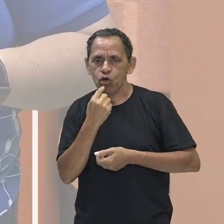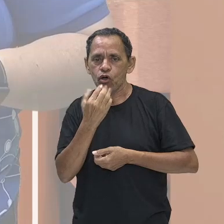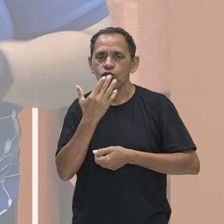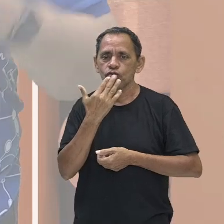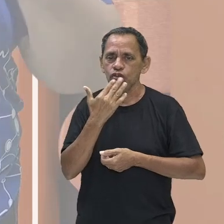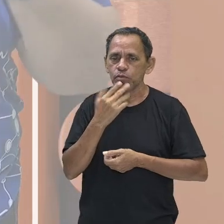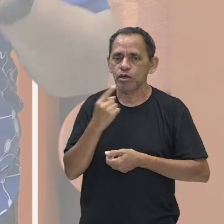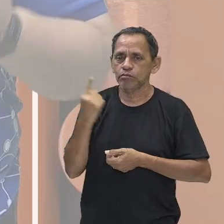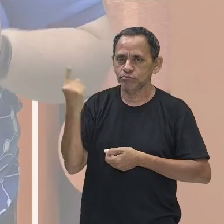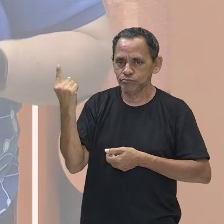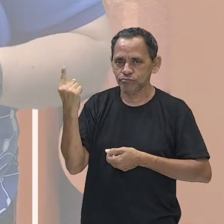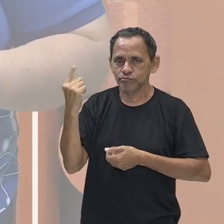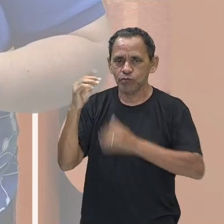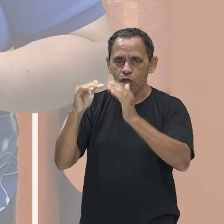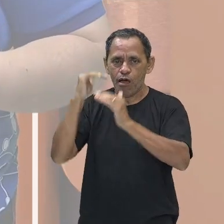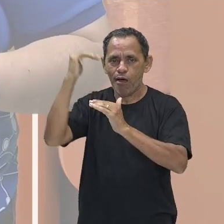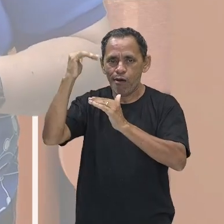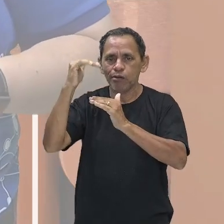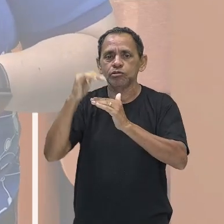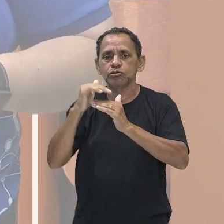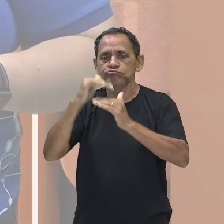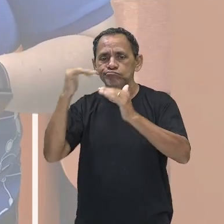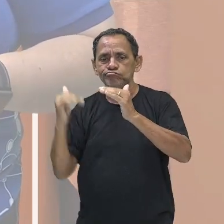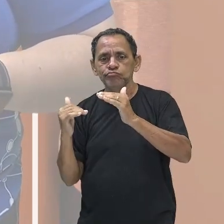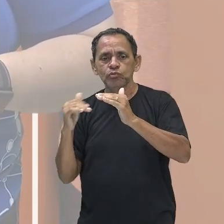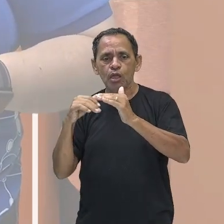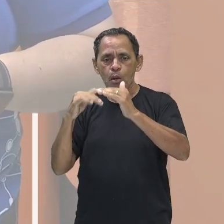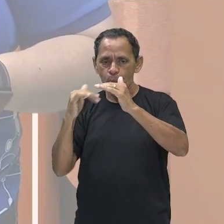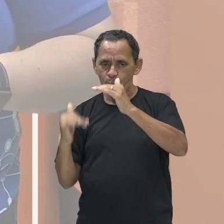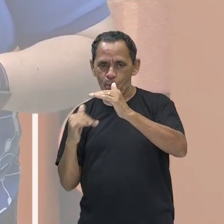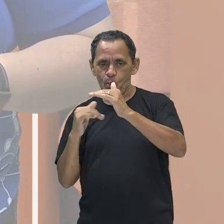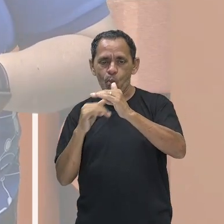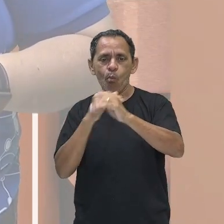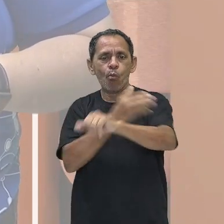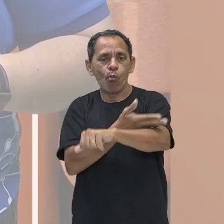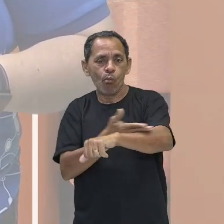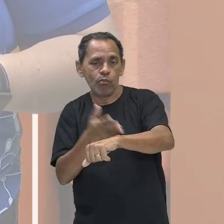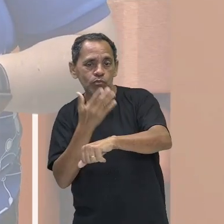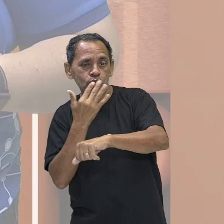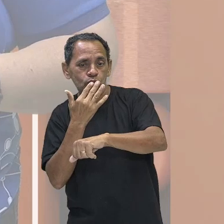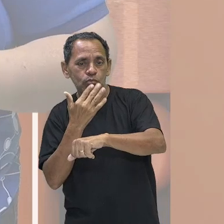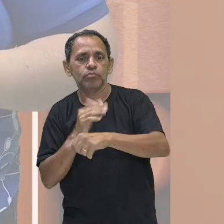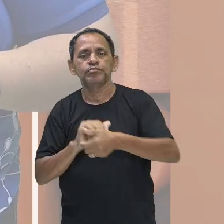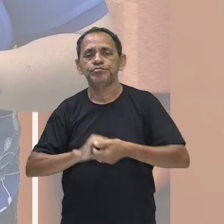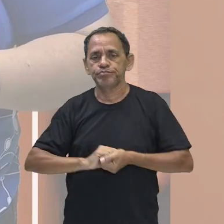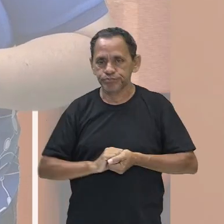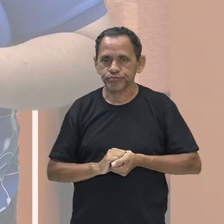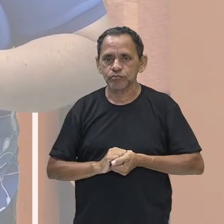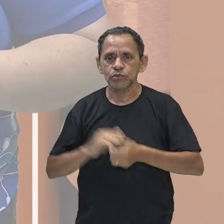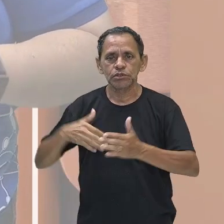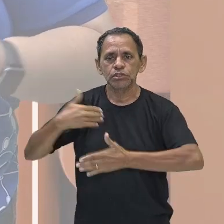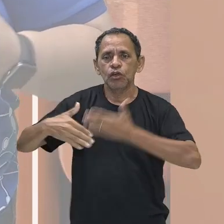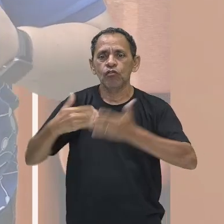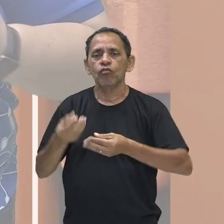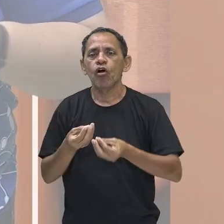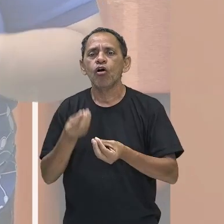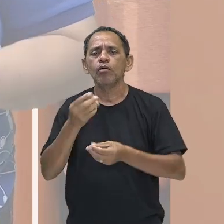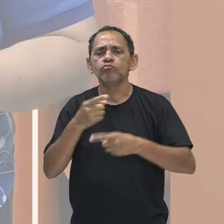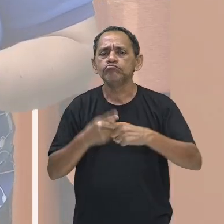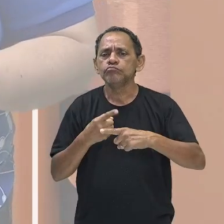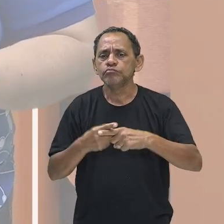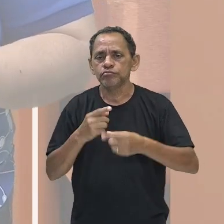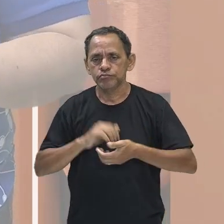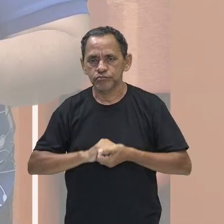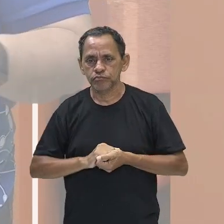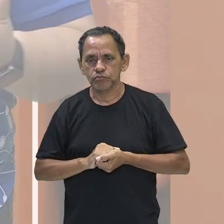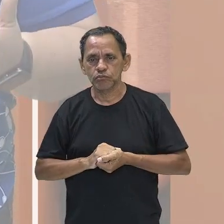aqui embaixo, a coroa, então, branca, tá? E aí, essa civilização, ela se desenvolve grandemente. Por quê? Porque eles